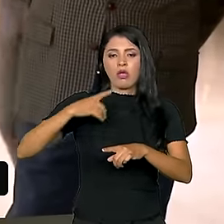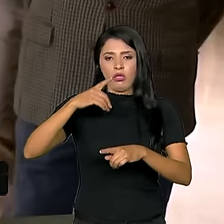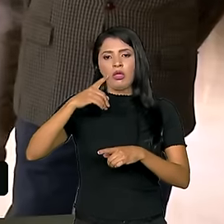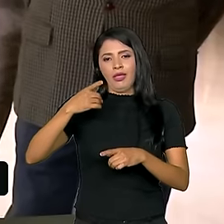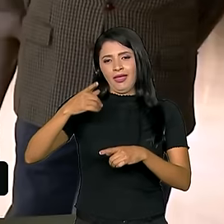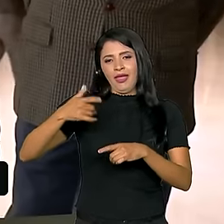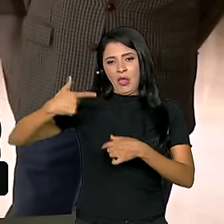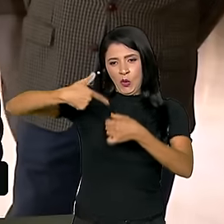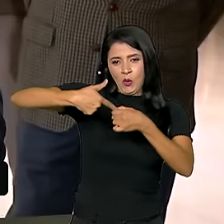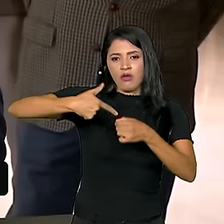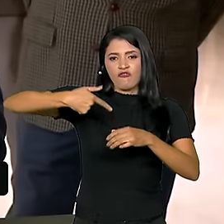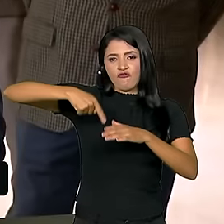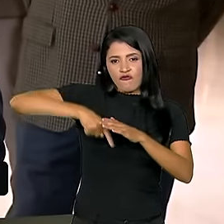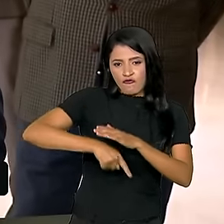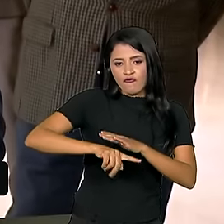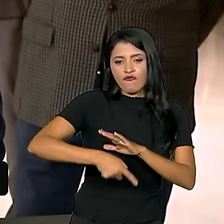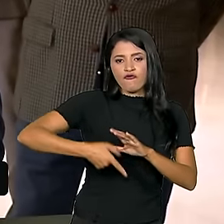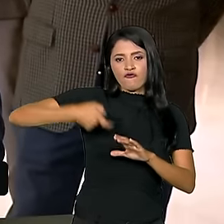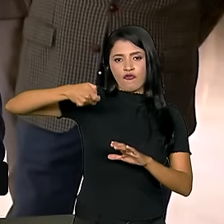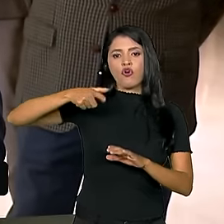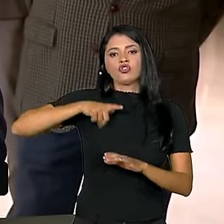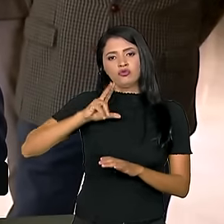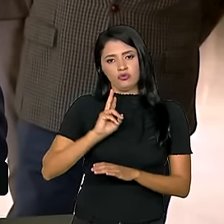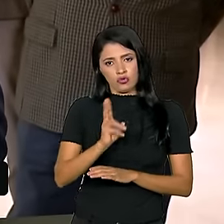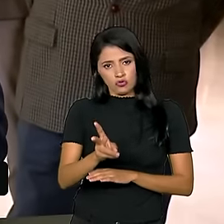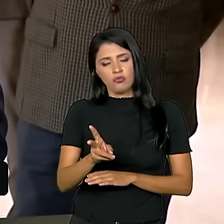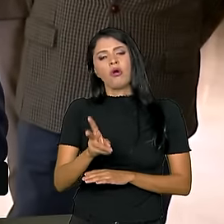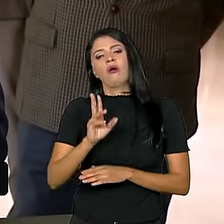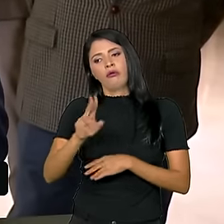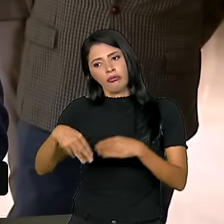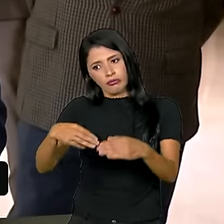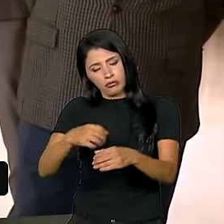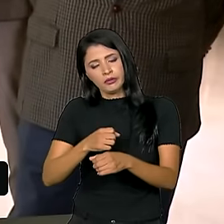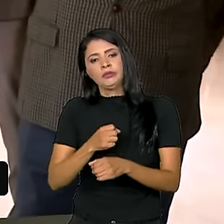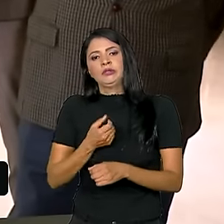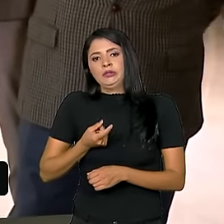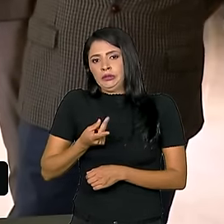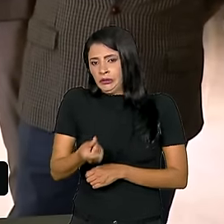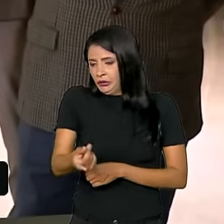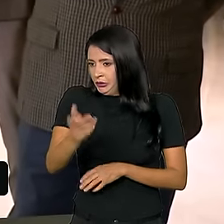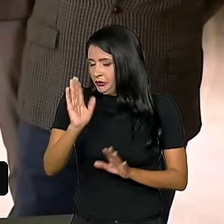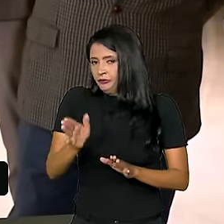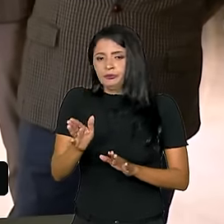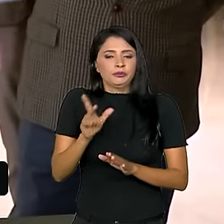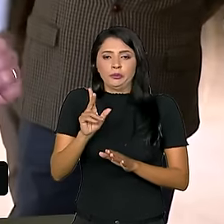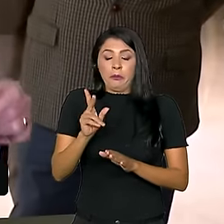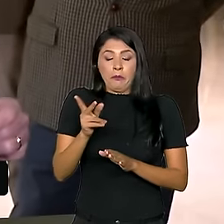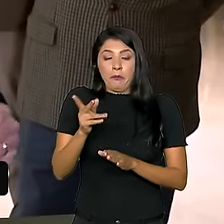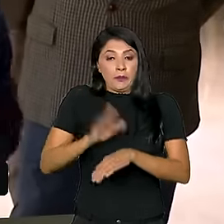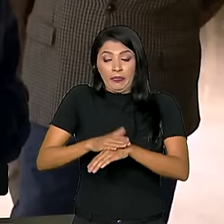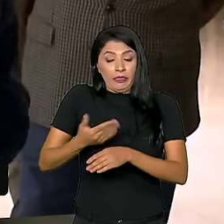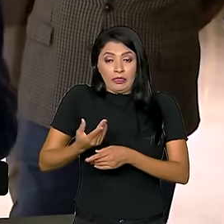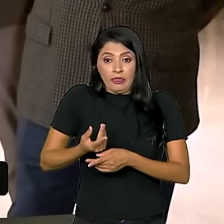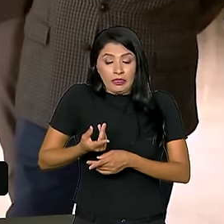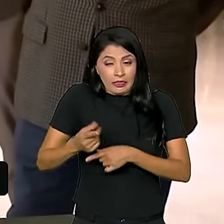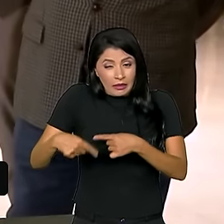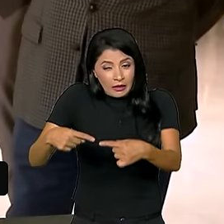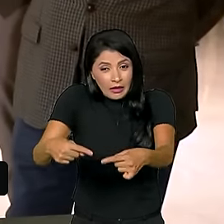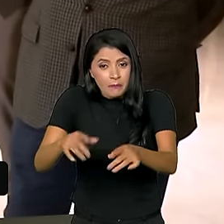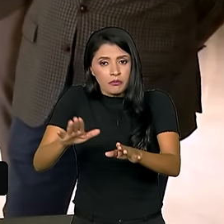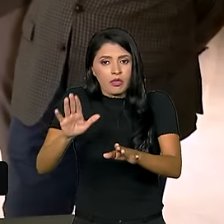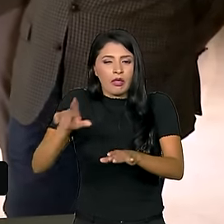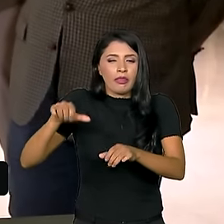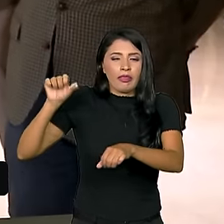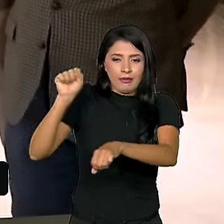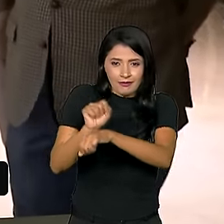funcionar durante muito tempo na economia mundial. Enquanto ele funcionar, nós vamos conseguir pegar petróleo, nós